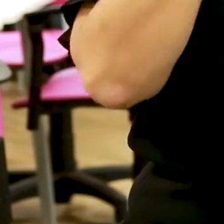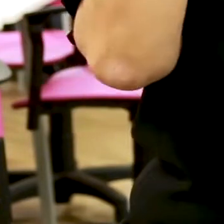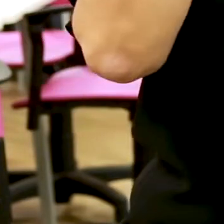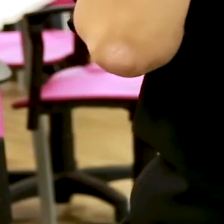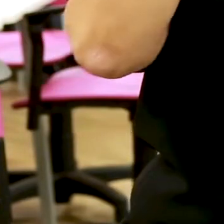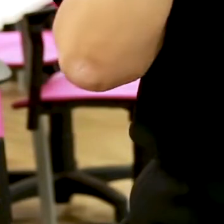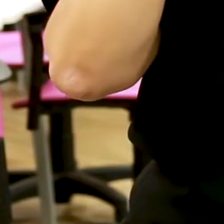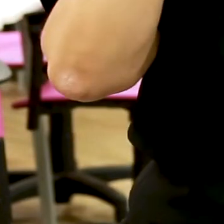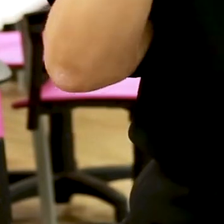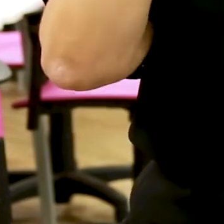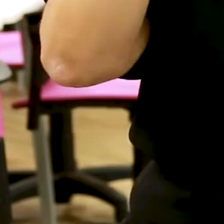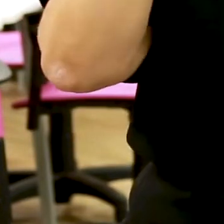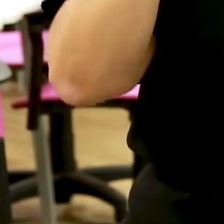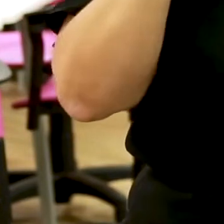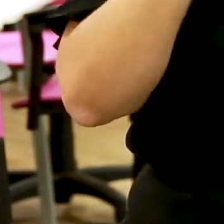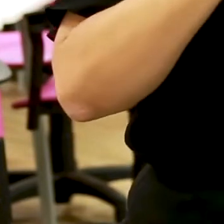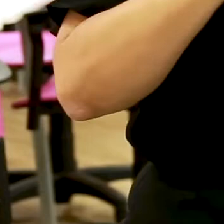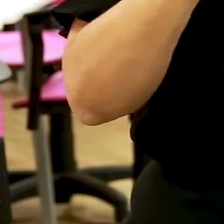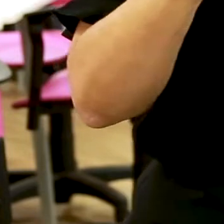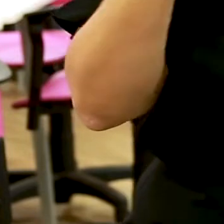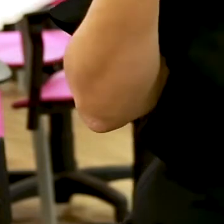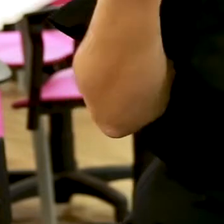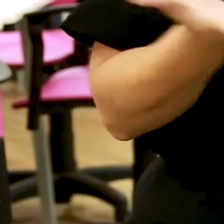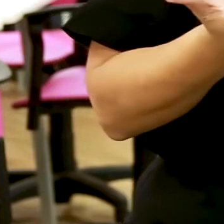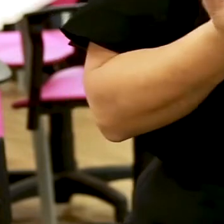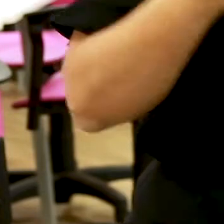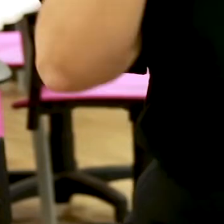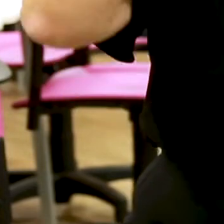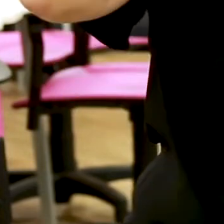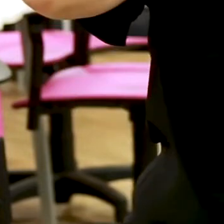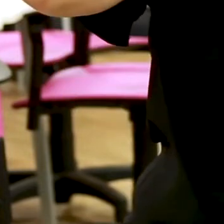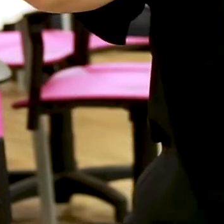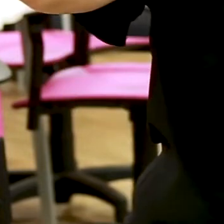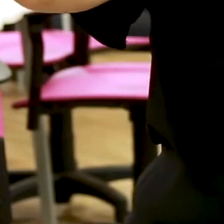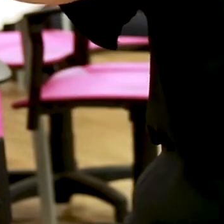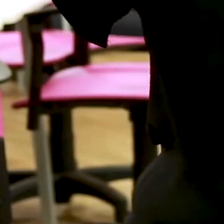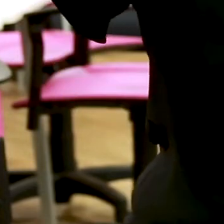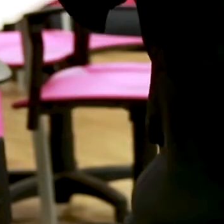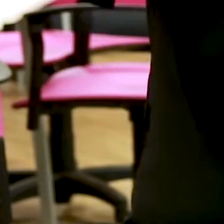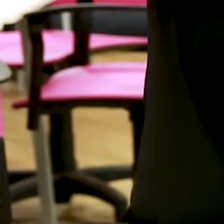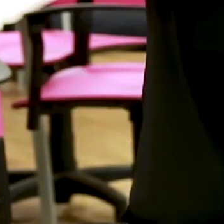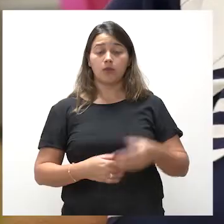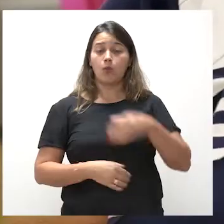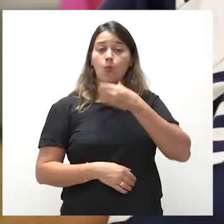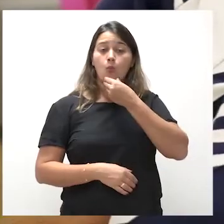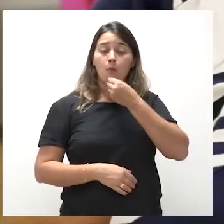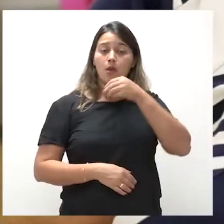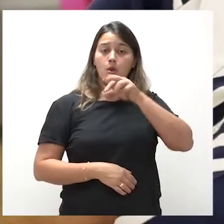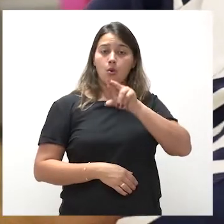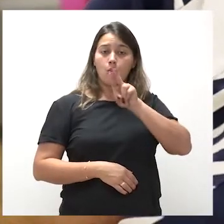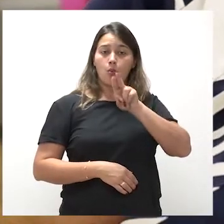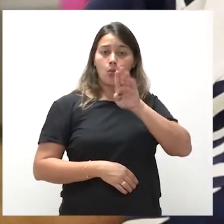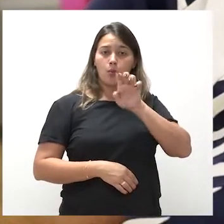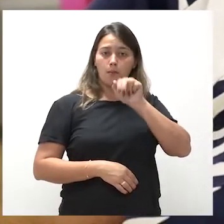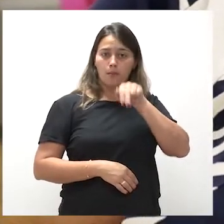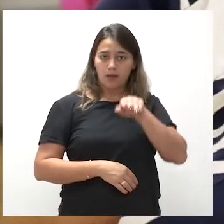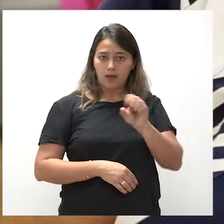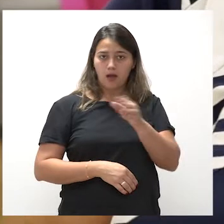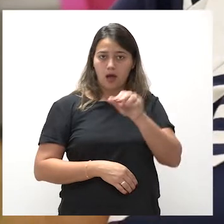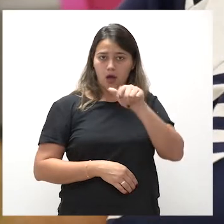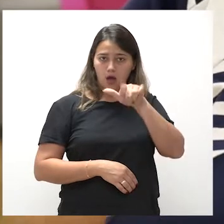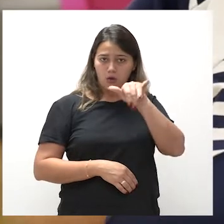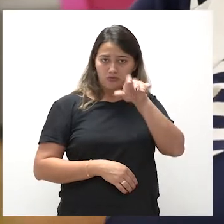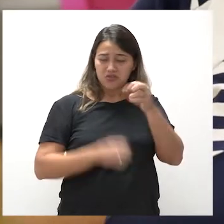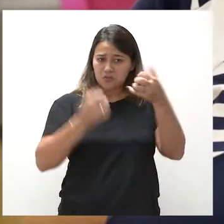continuar aprendendo, de continuar contribuindo na formação desses profissionais em contato com outros. Rubem Alves dizia